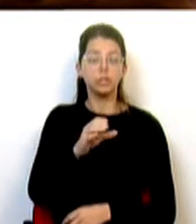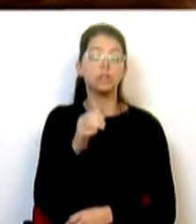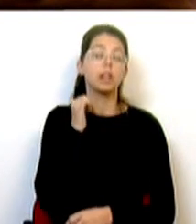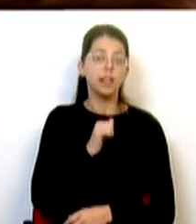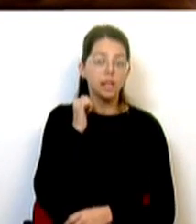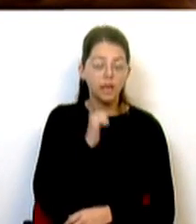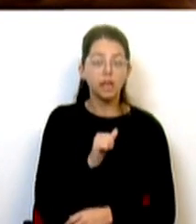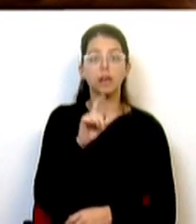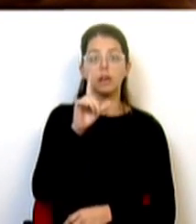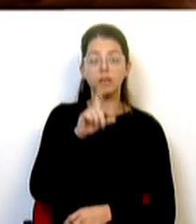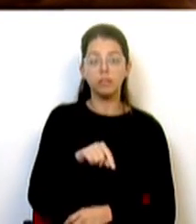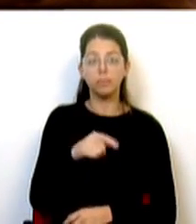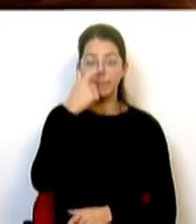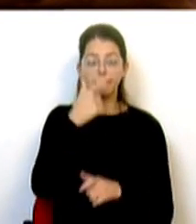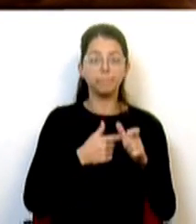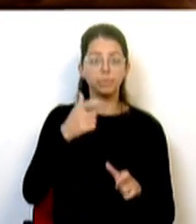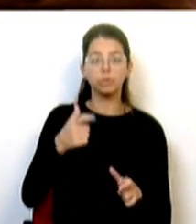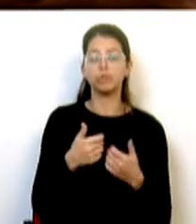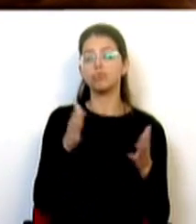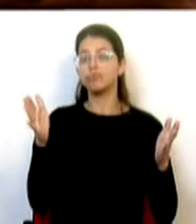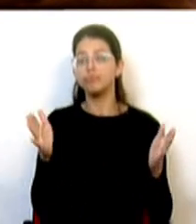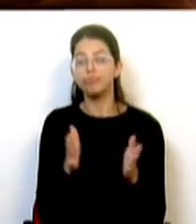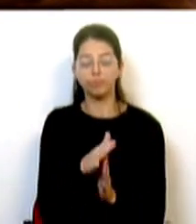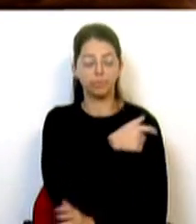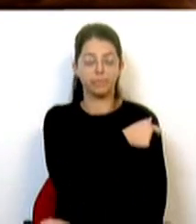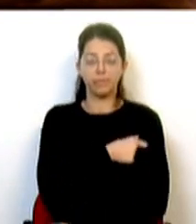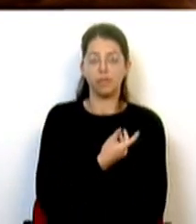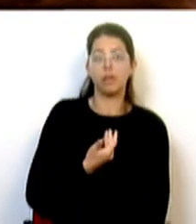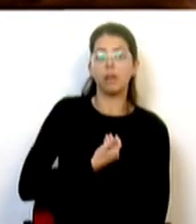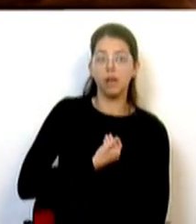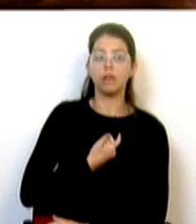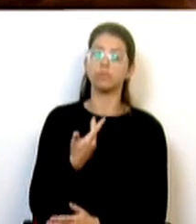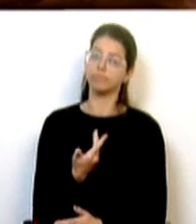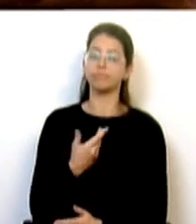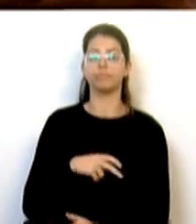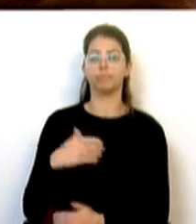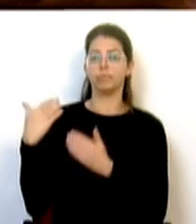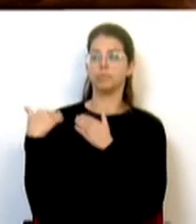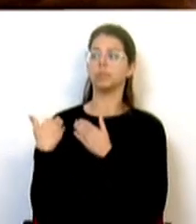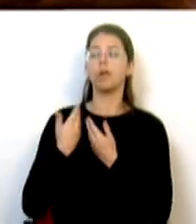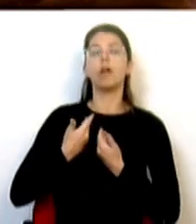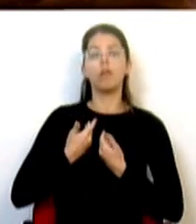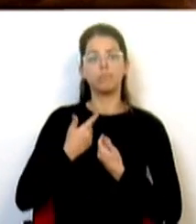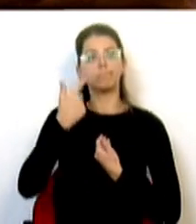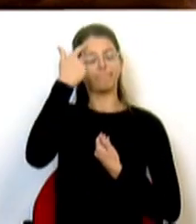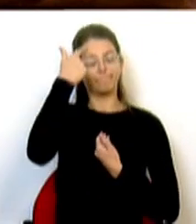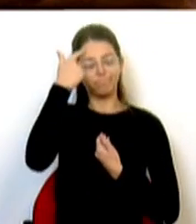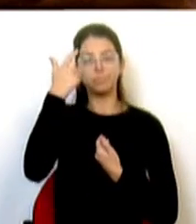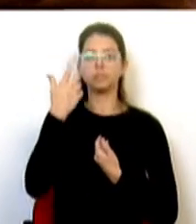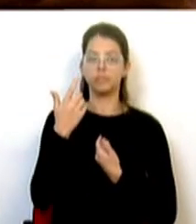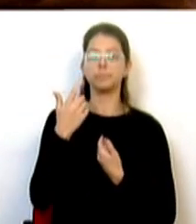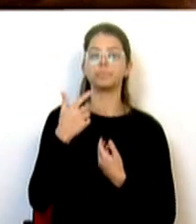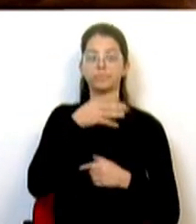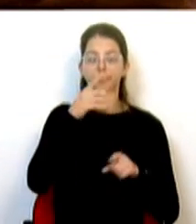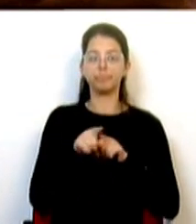porque represento todas as portuguesas e portugueses, sendo por isso feita com o sentido da responsabilidade que me cabe por ser deputado em